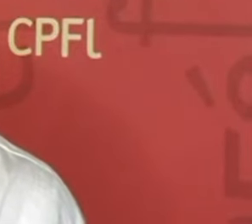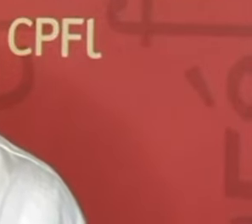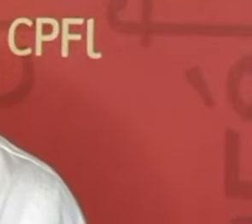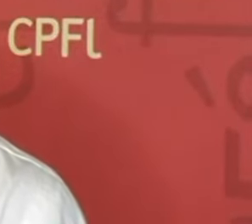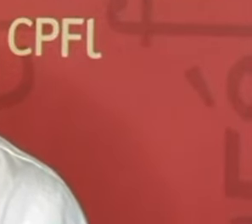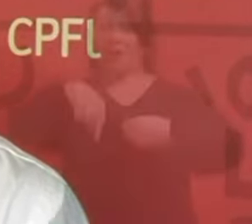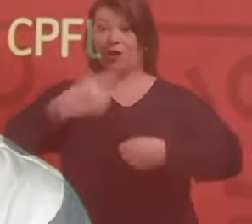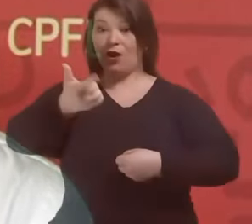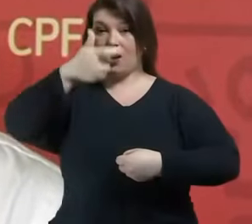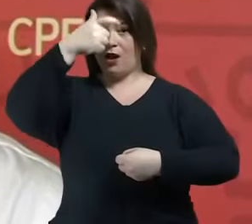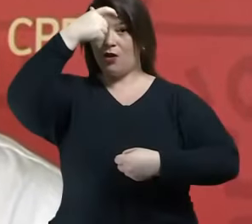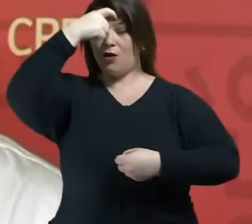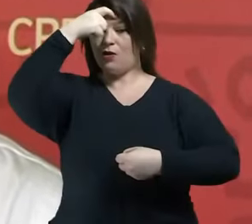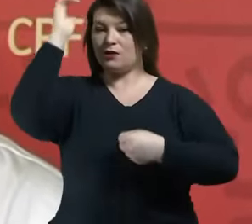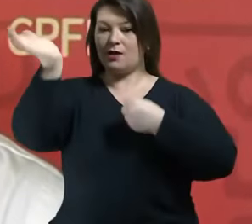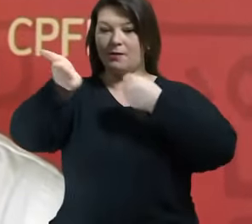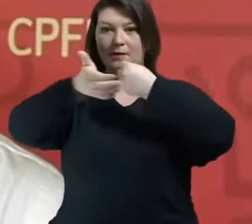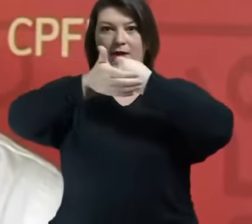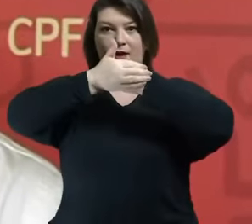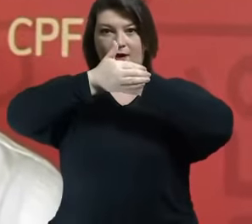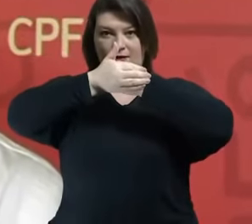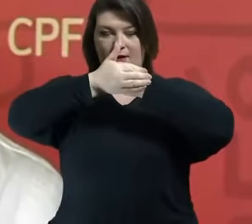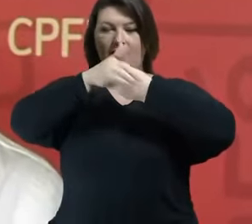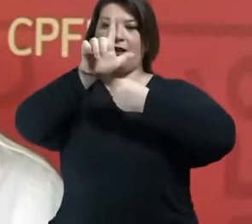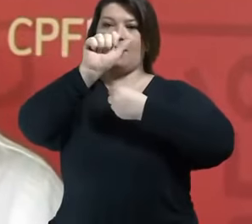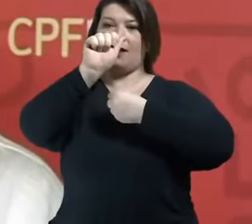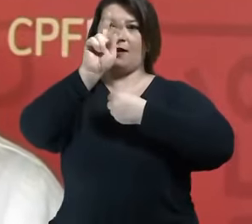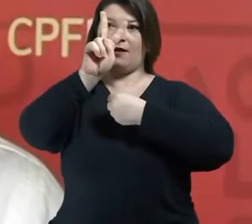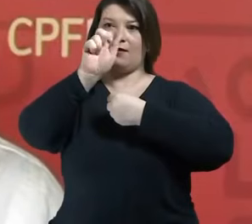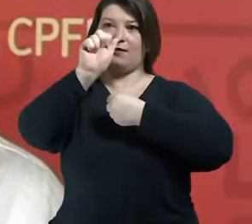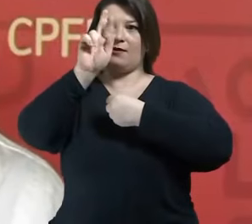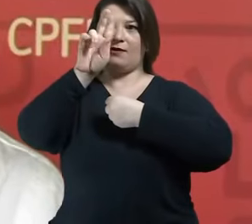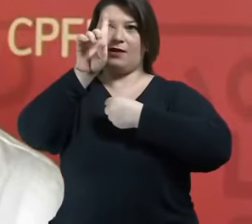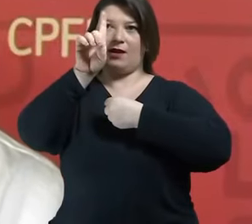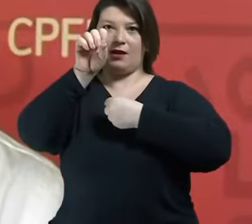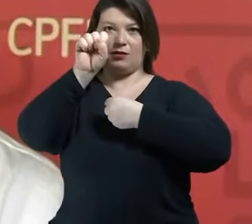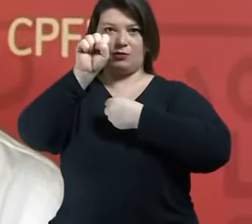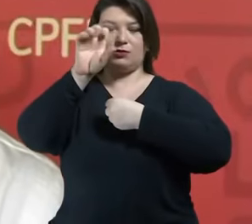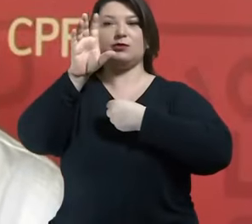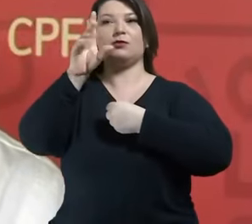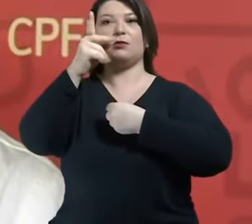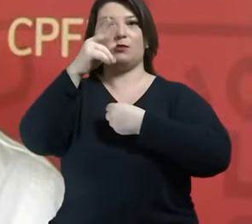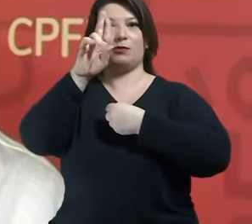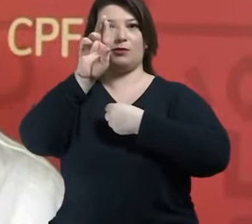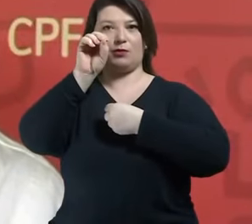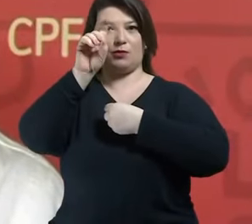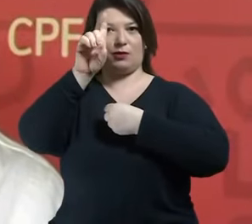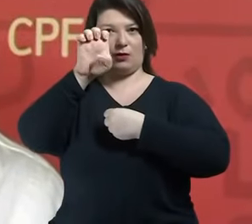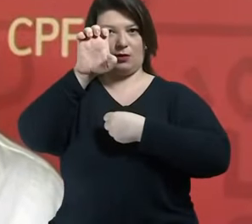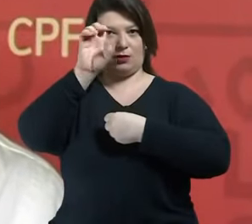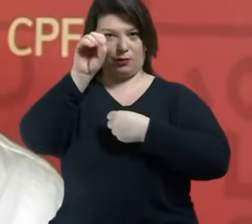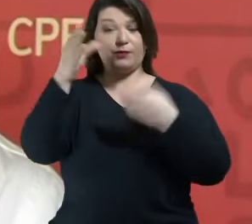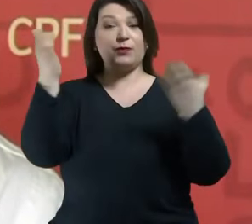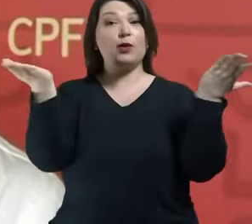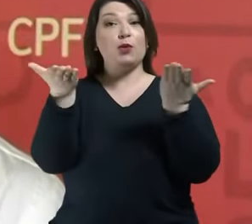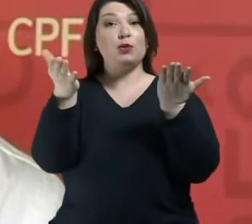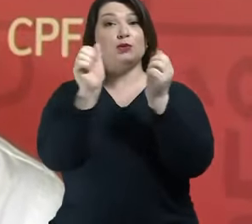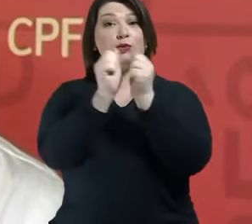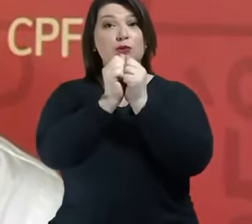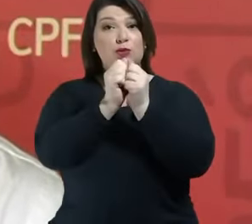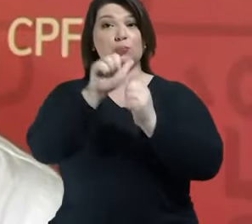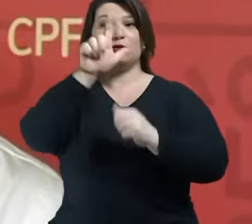Larvatus Pródio, com a participação do próprio curador Leandro Karnal. Hoje a transmissão está sendo feita também no YouTube